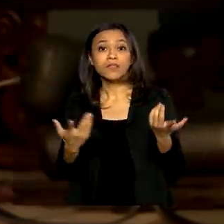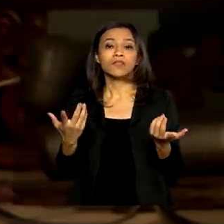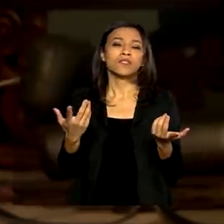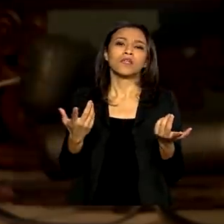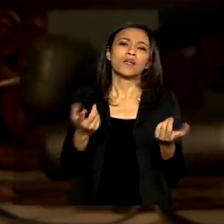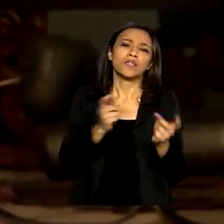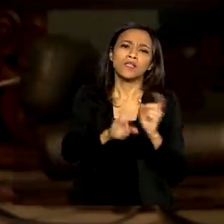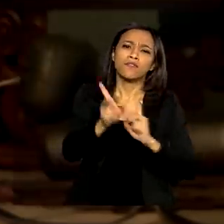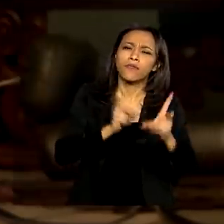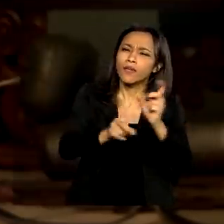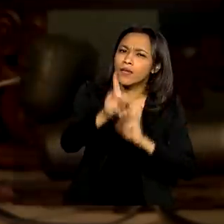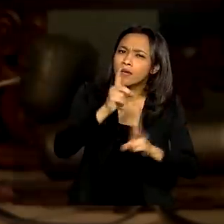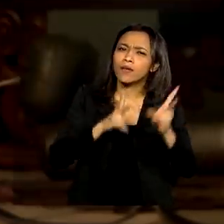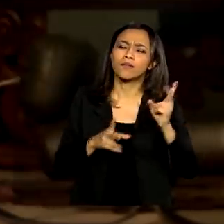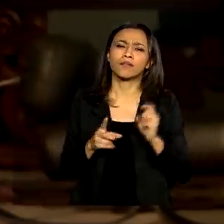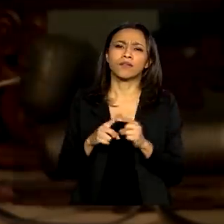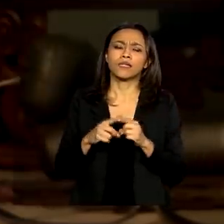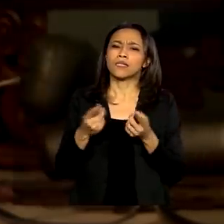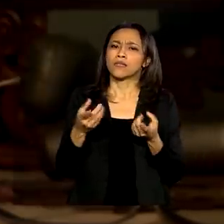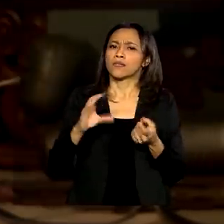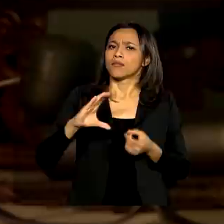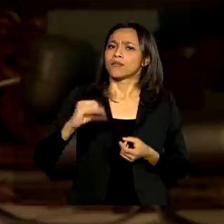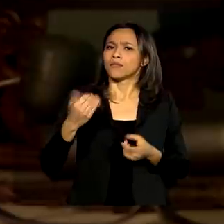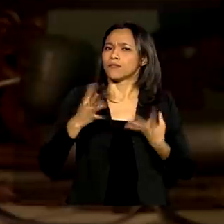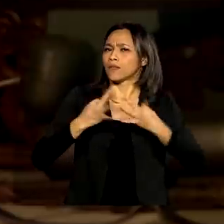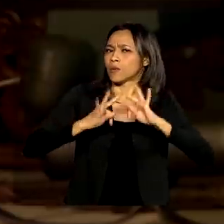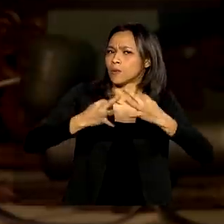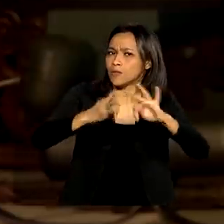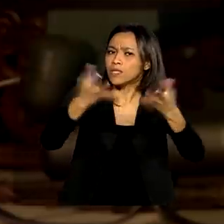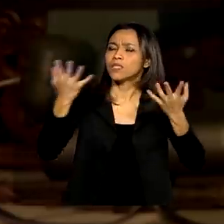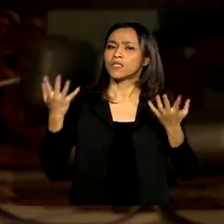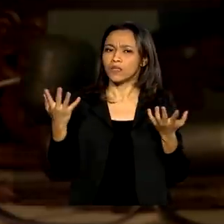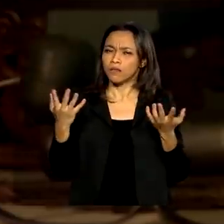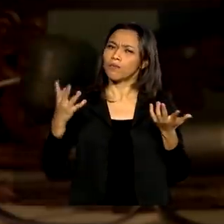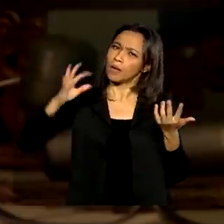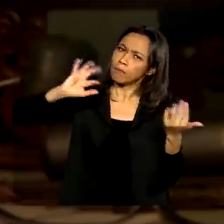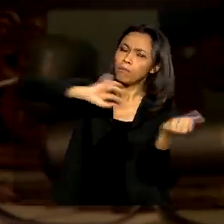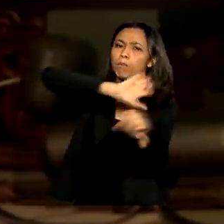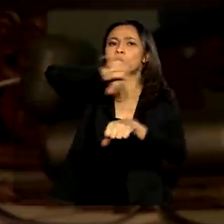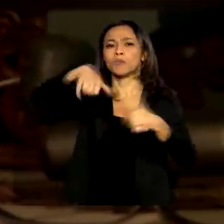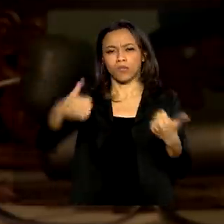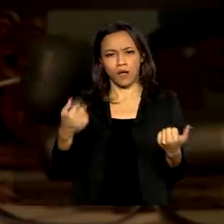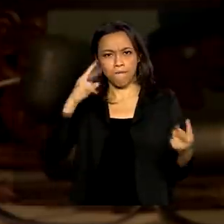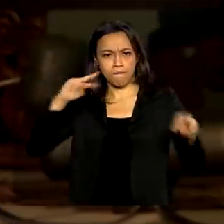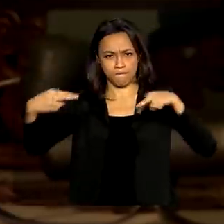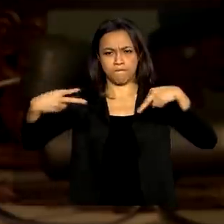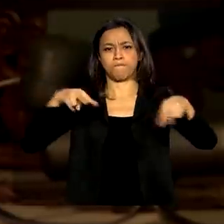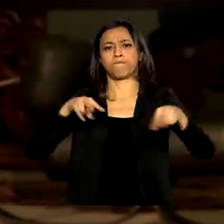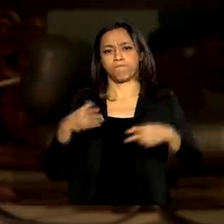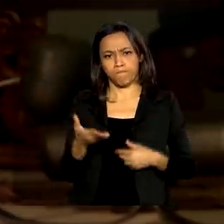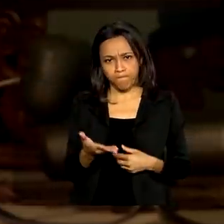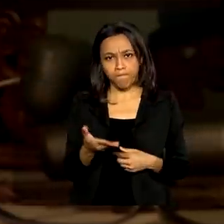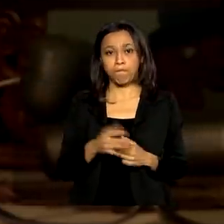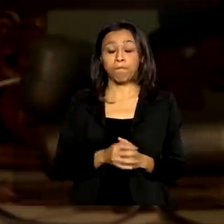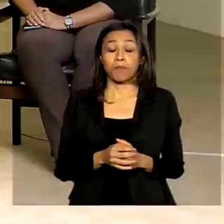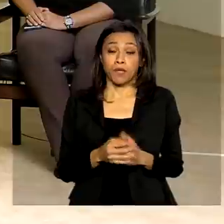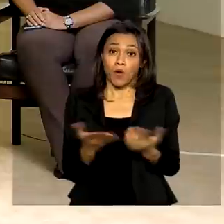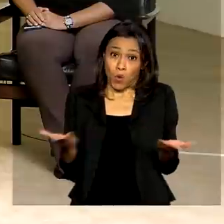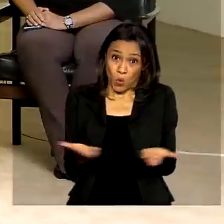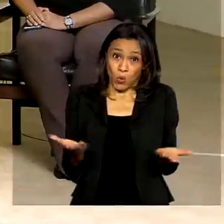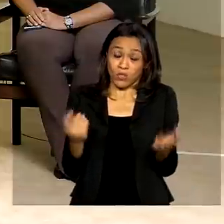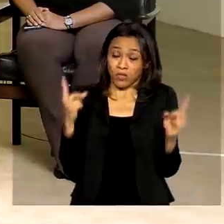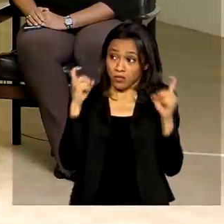comércio, em termos de ciência, tecnologia, desenvolvimento, necessidades. Então, apesar da situação ser